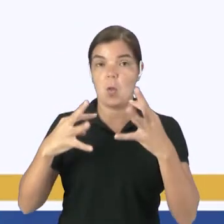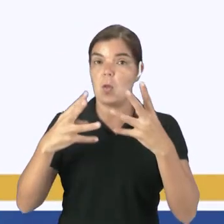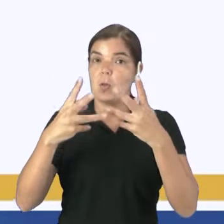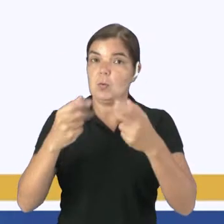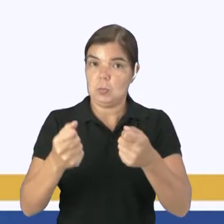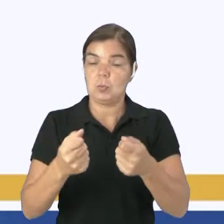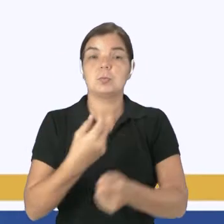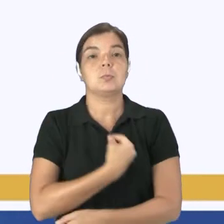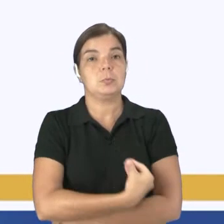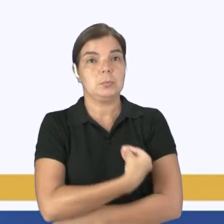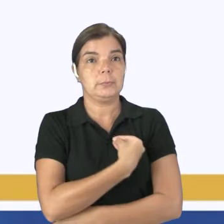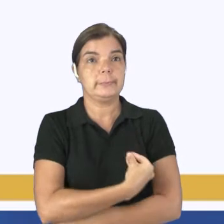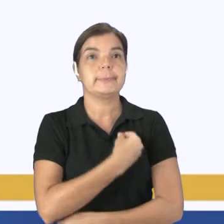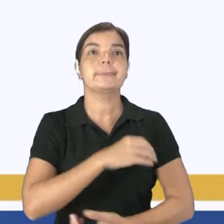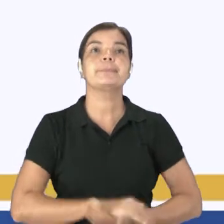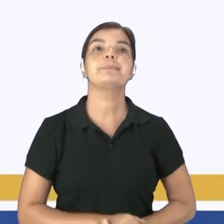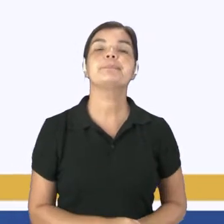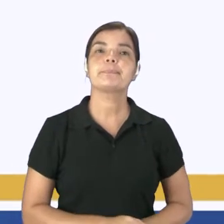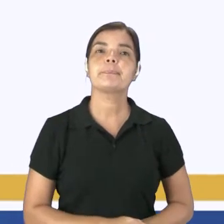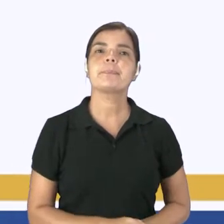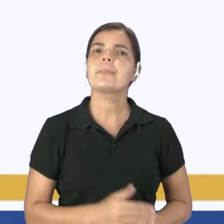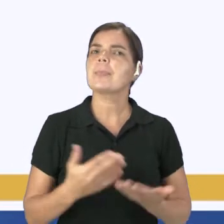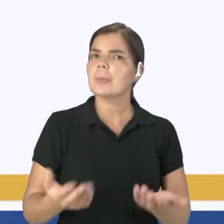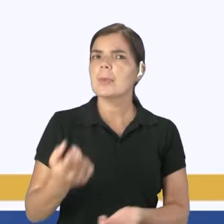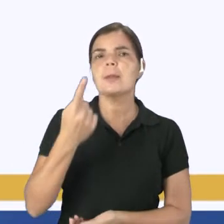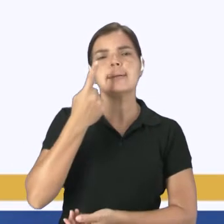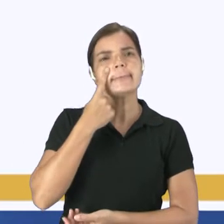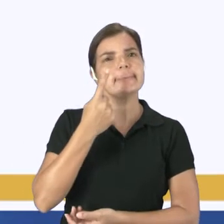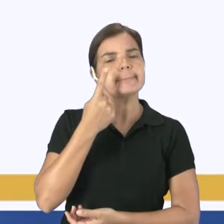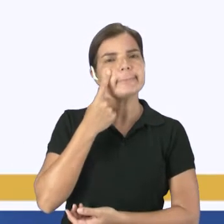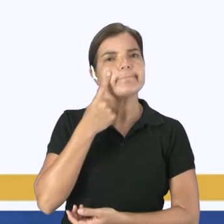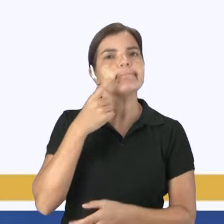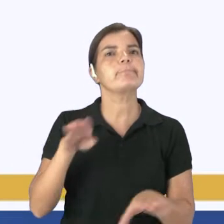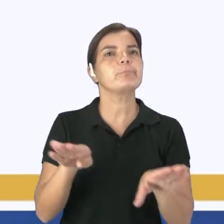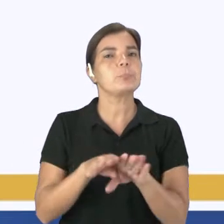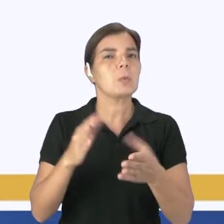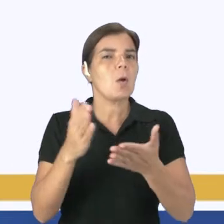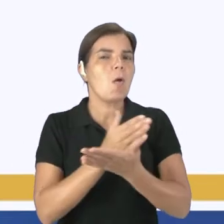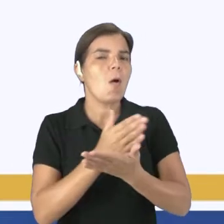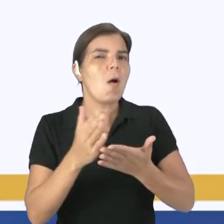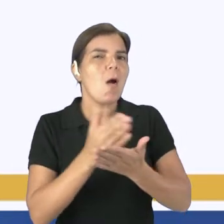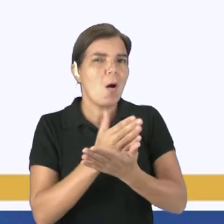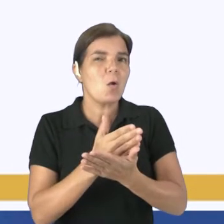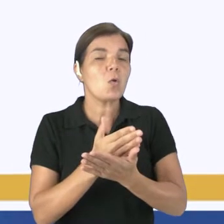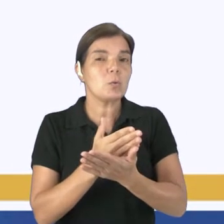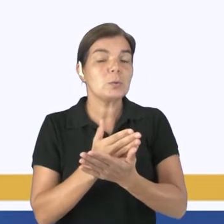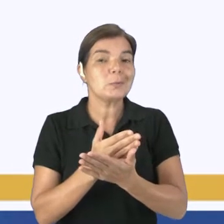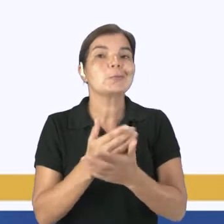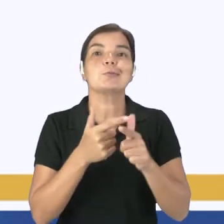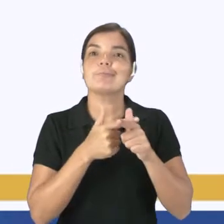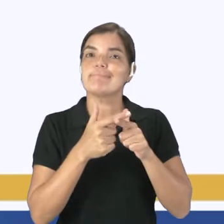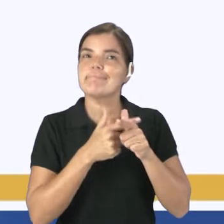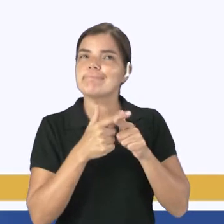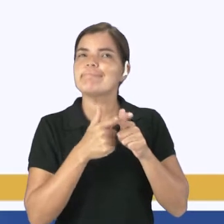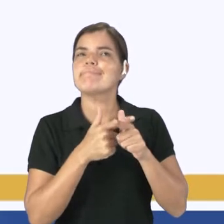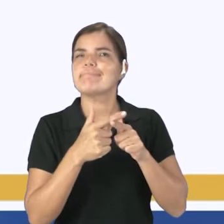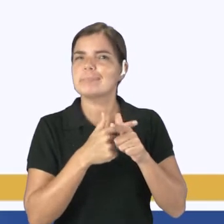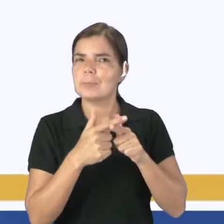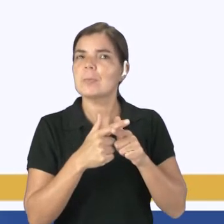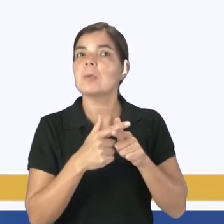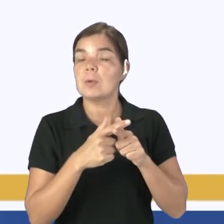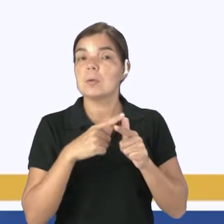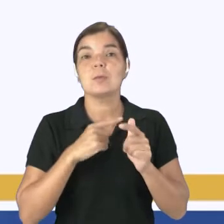vida. E aí a gente observa alguns desses impactos, né? Alguns desses problemas que foram acontecendo.